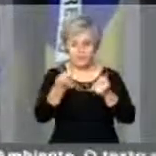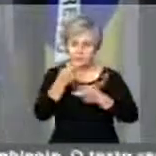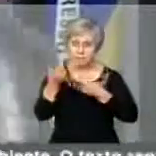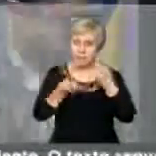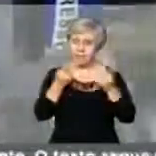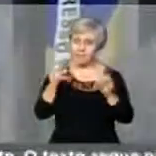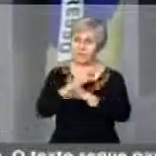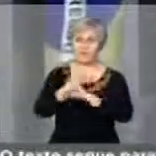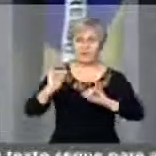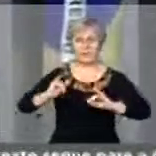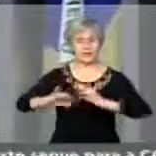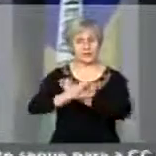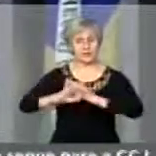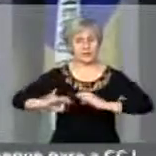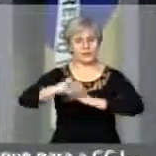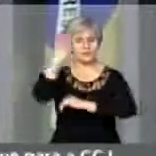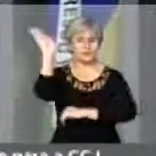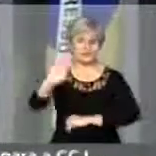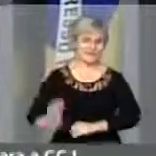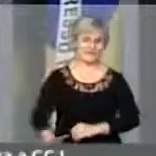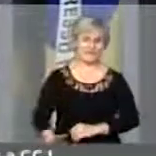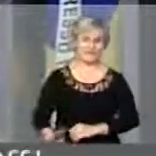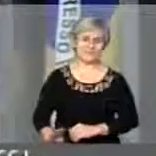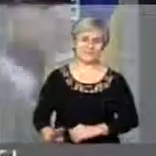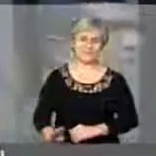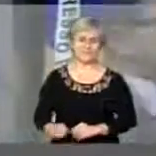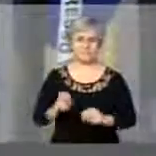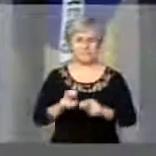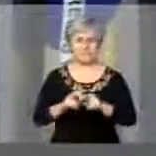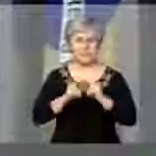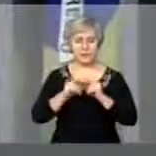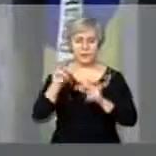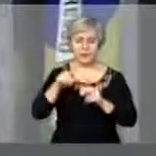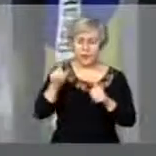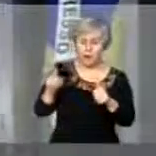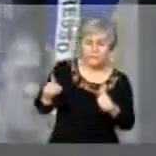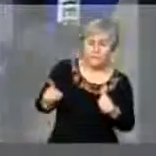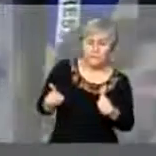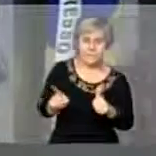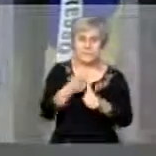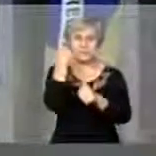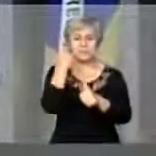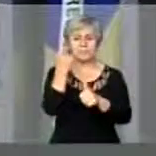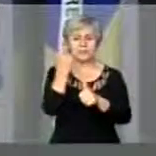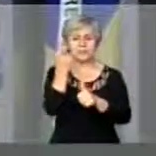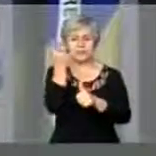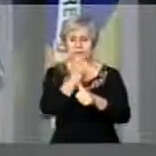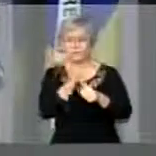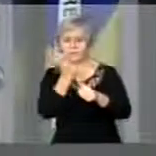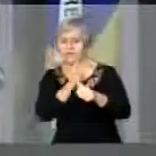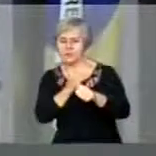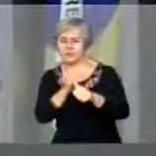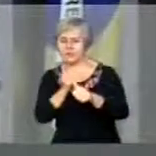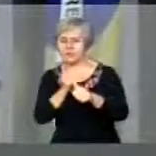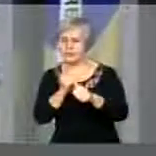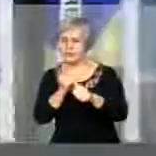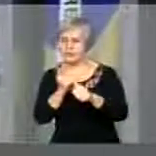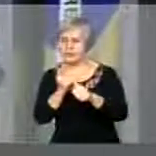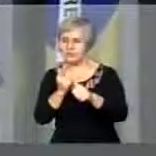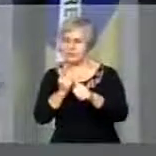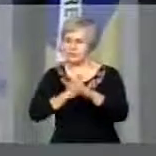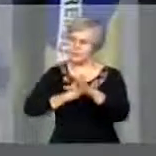arquitetura brasileira, que foi quem primeiro atravessou as nossas fronteiras,